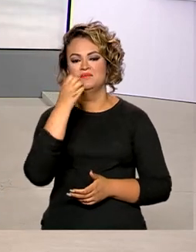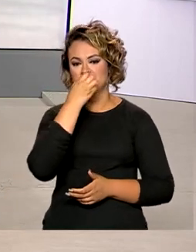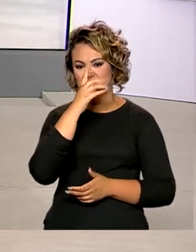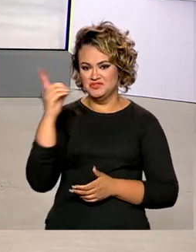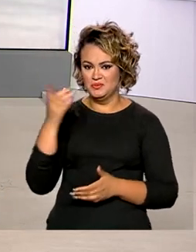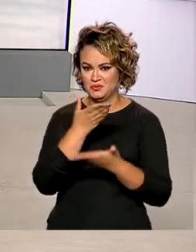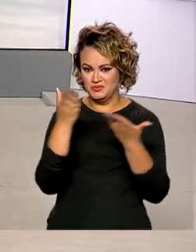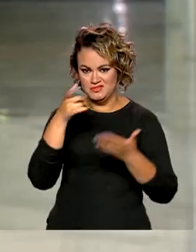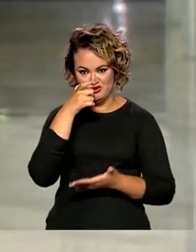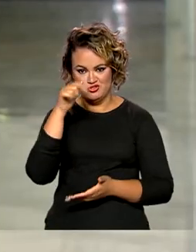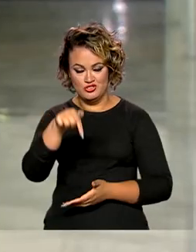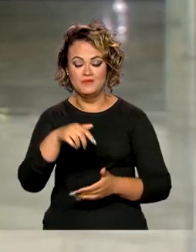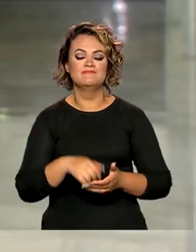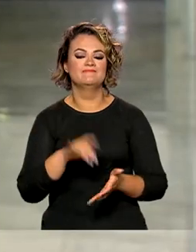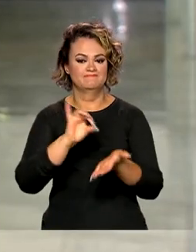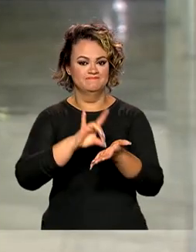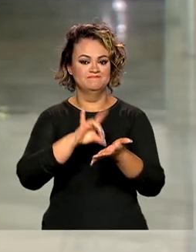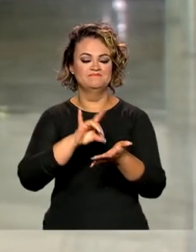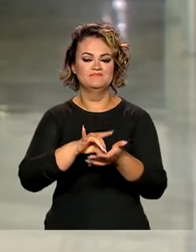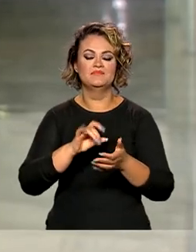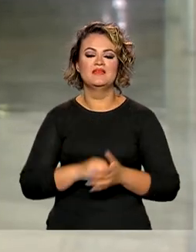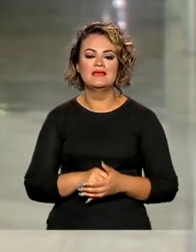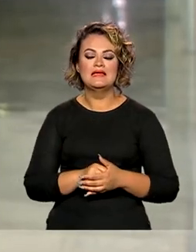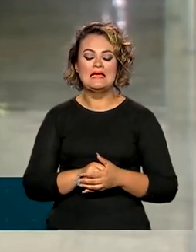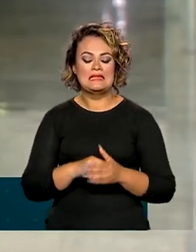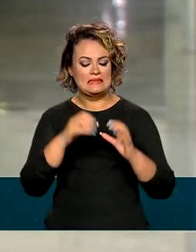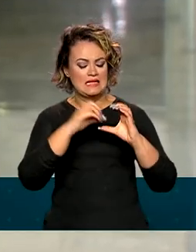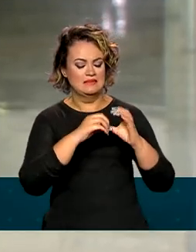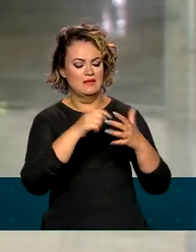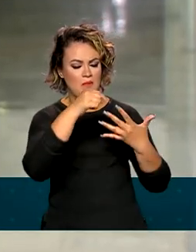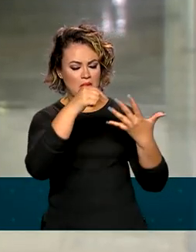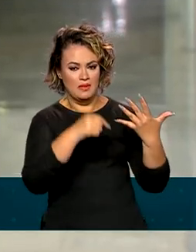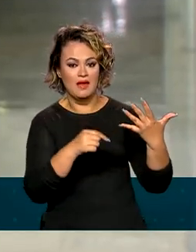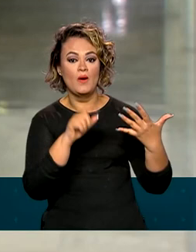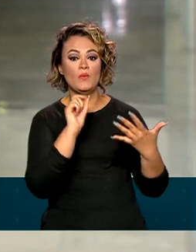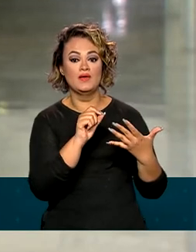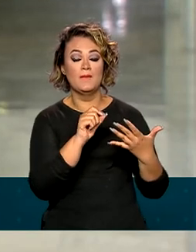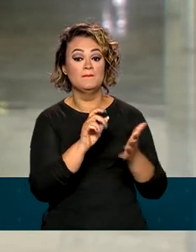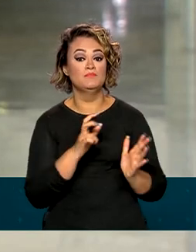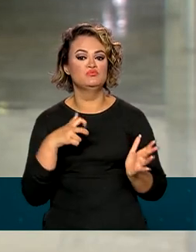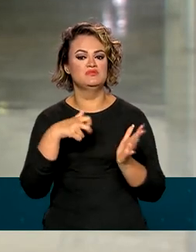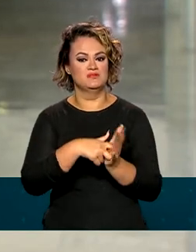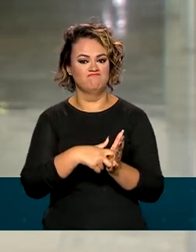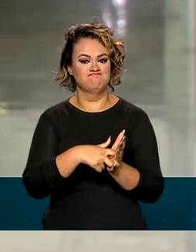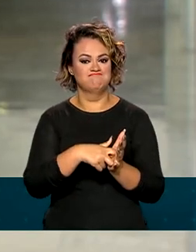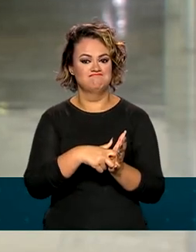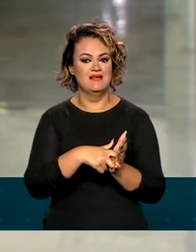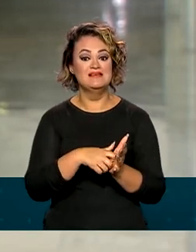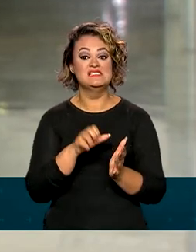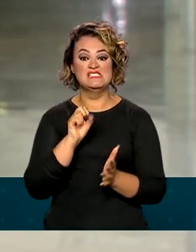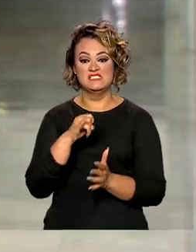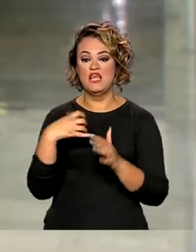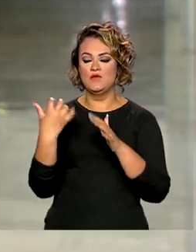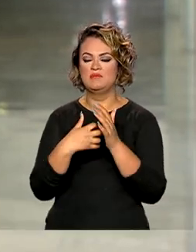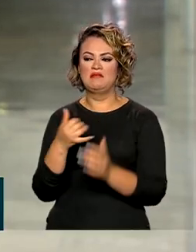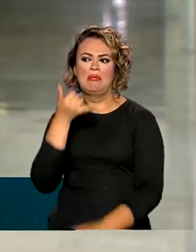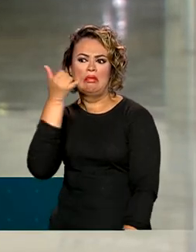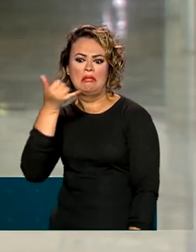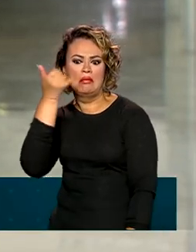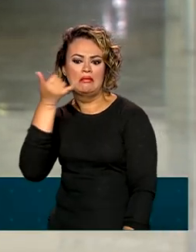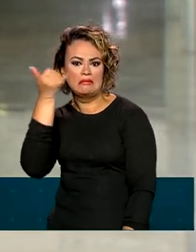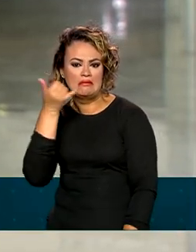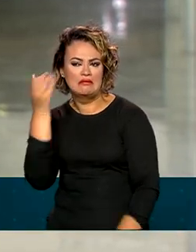pra você e bom dia a todos. É isso mesmo, né? E entre essas medidas está o reforço das punições a empresas que praticam o